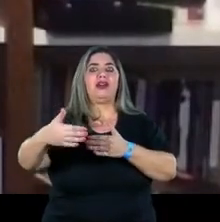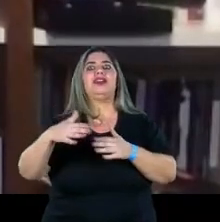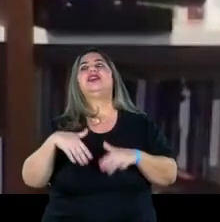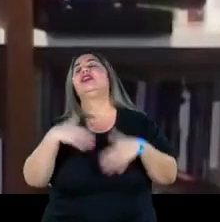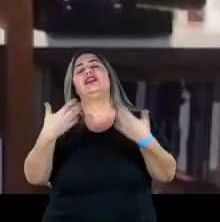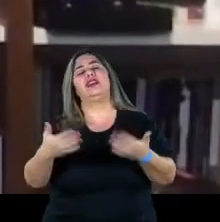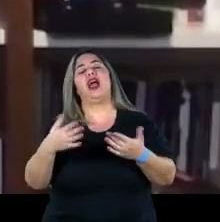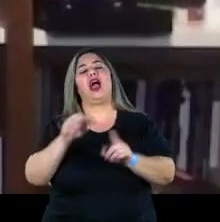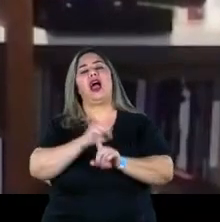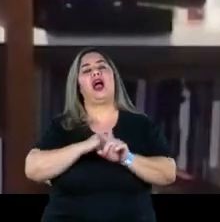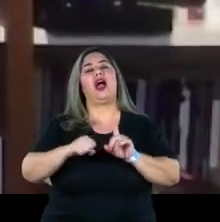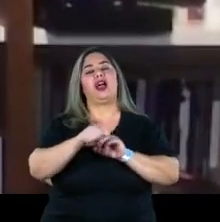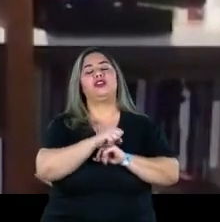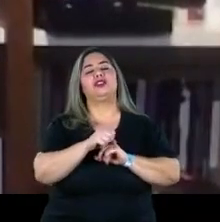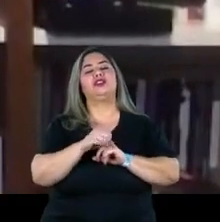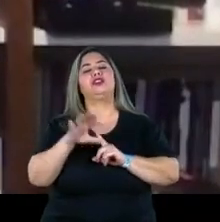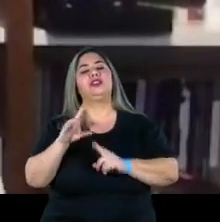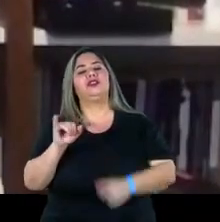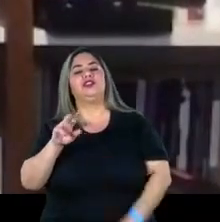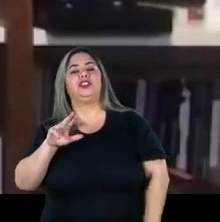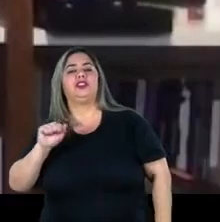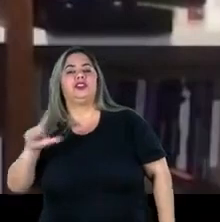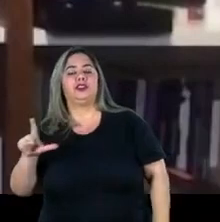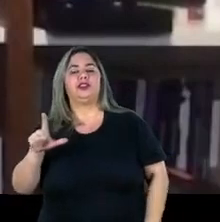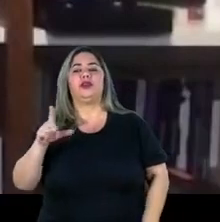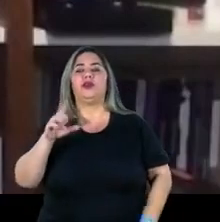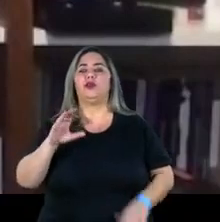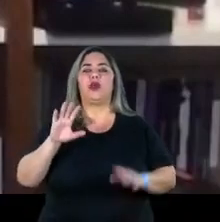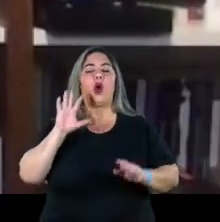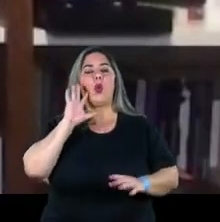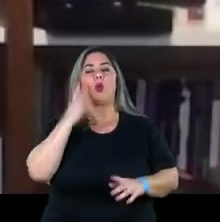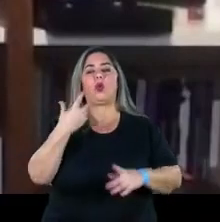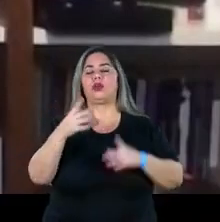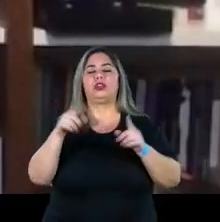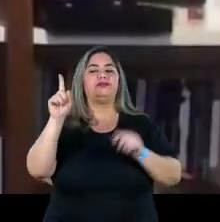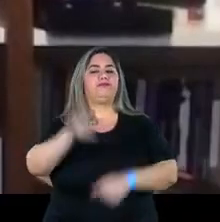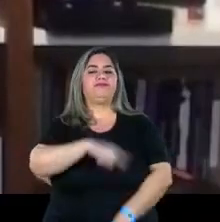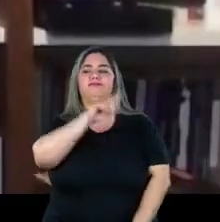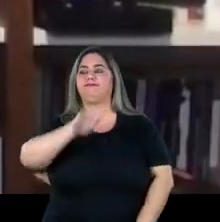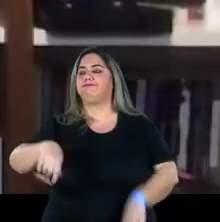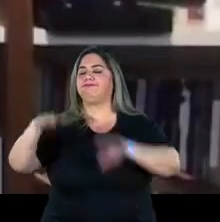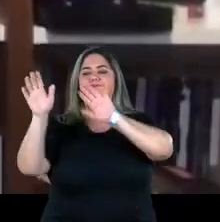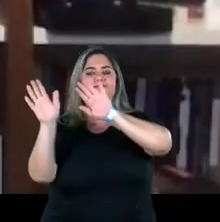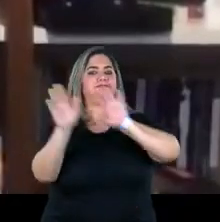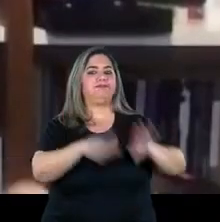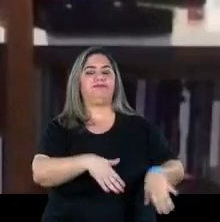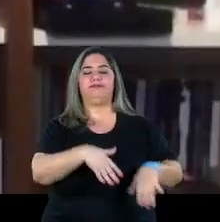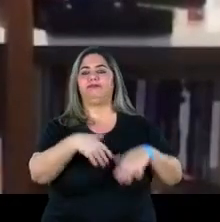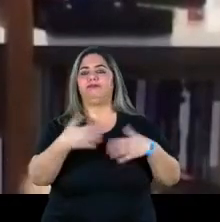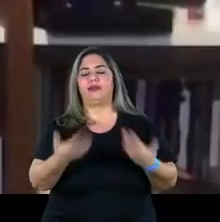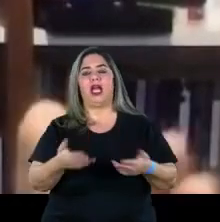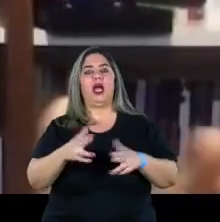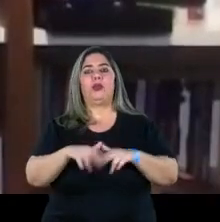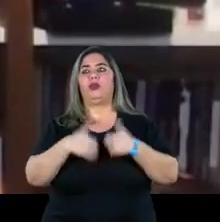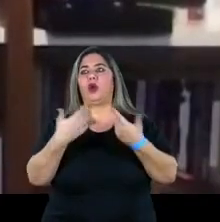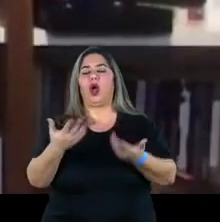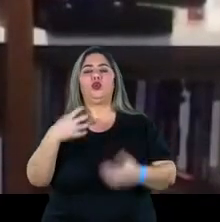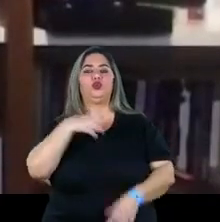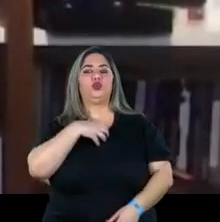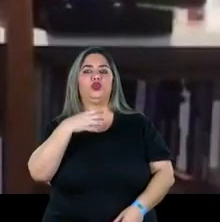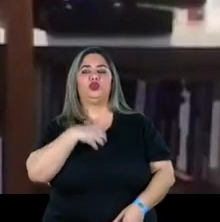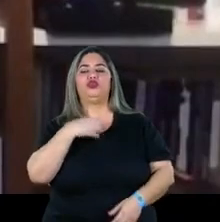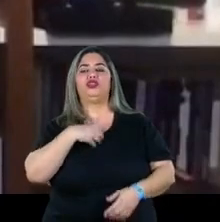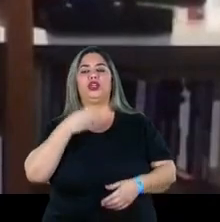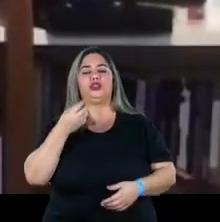participação da sociedade civil se torna praticamente nula, desaparece completamente, dada a maneira como